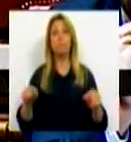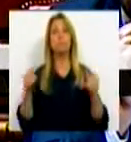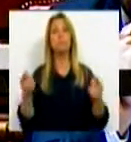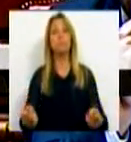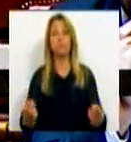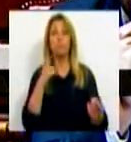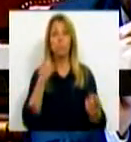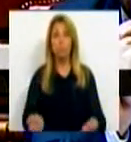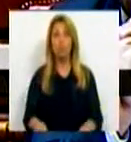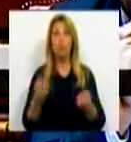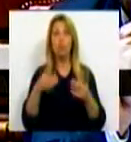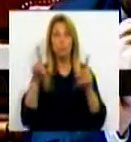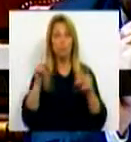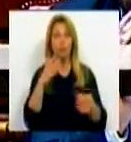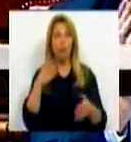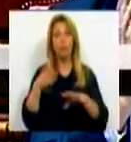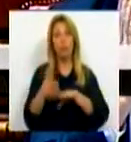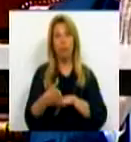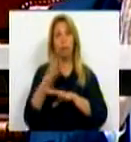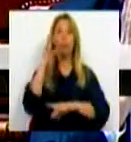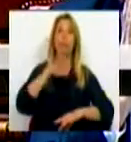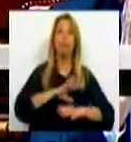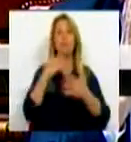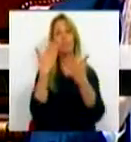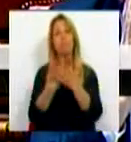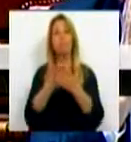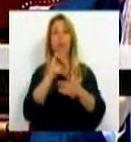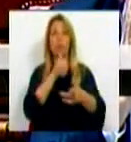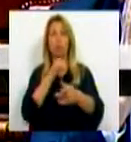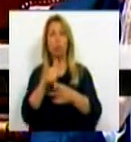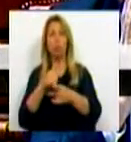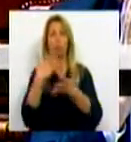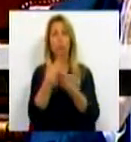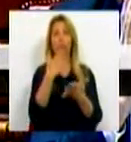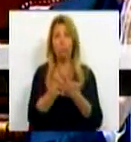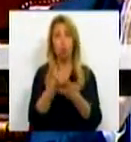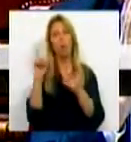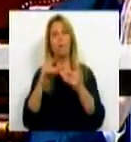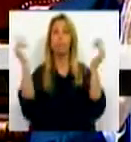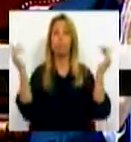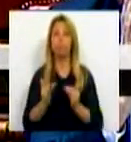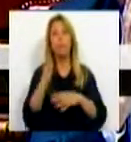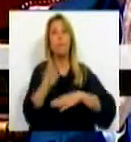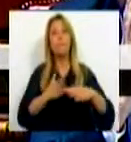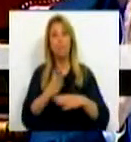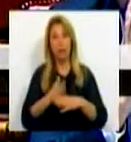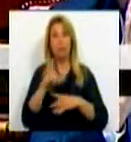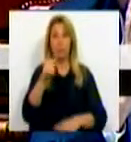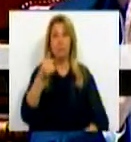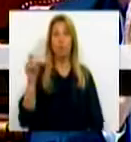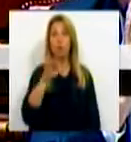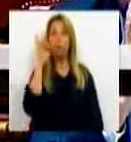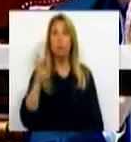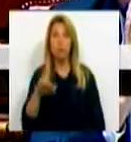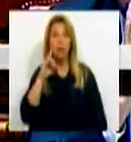nesta via profissionalidade, reduzir o insucesso escolar para metade, garantindo também que 50% da população ativa no futuro